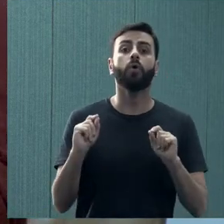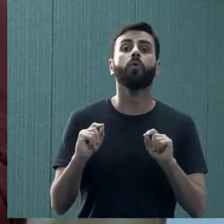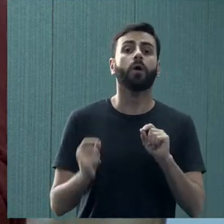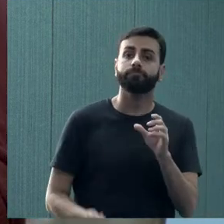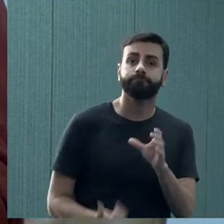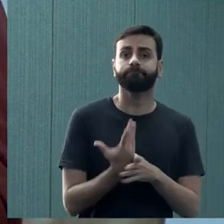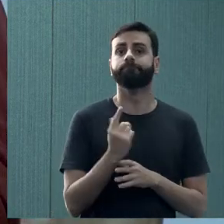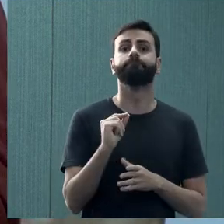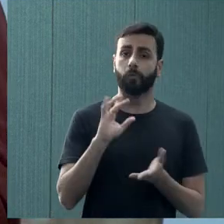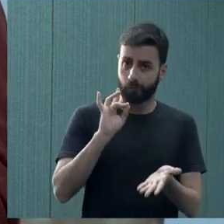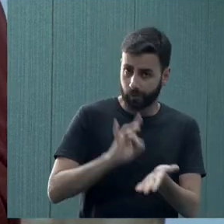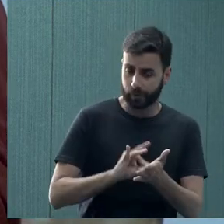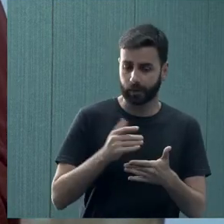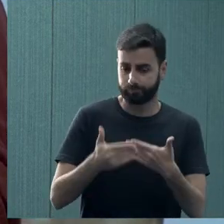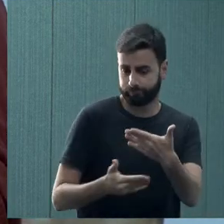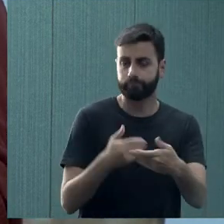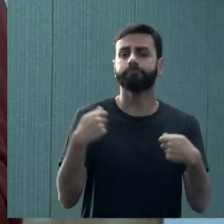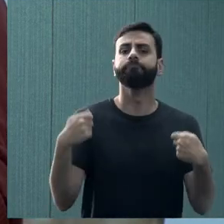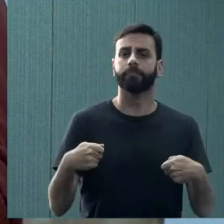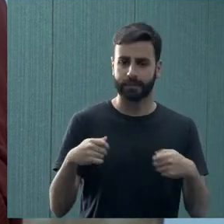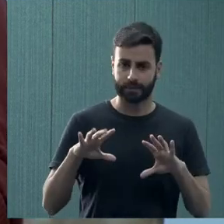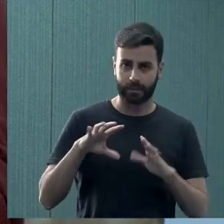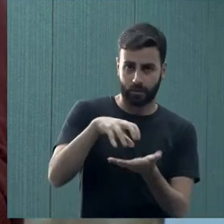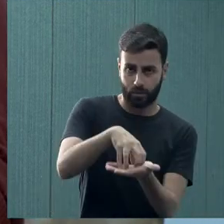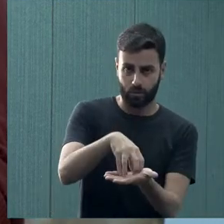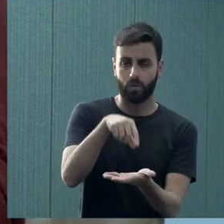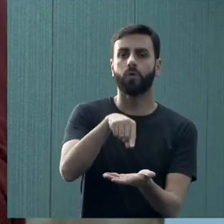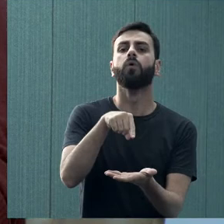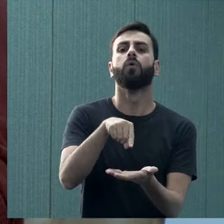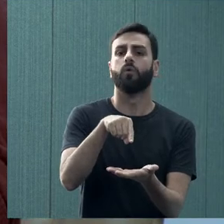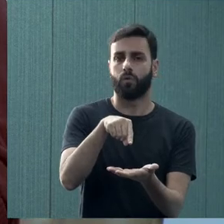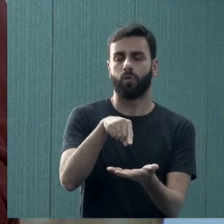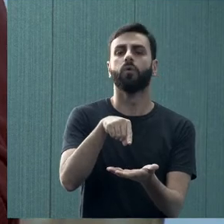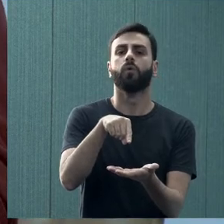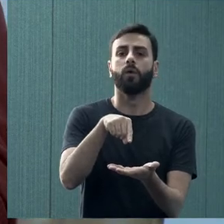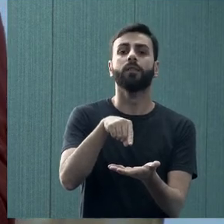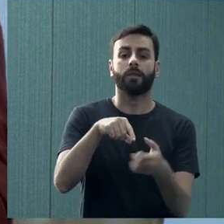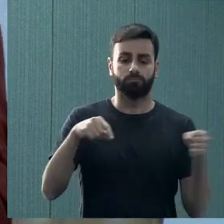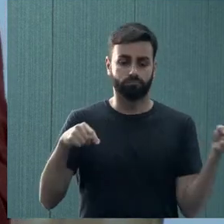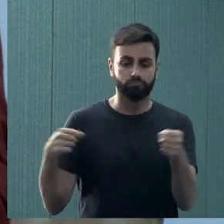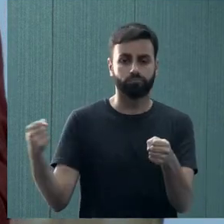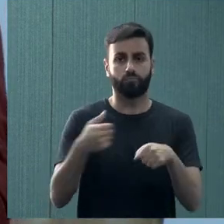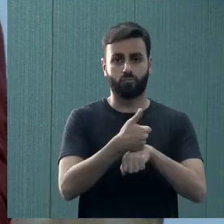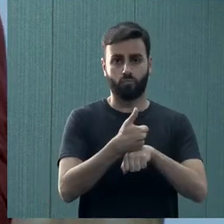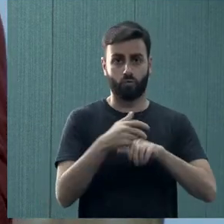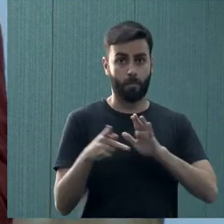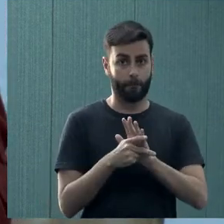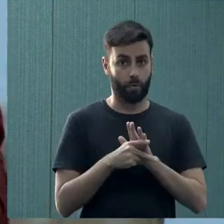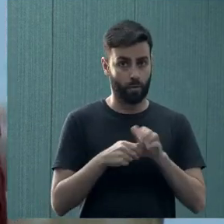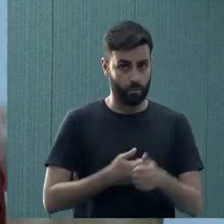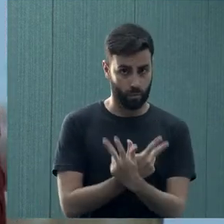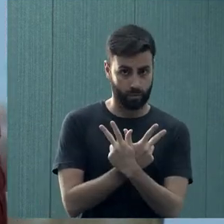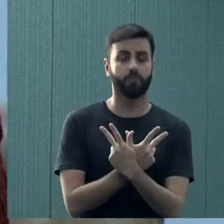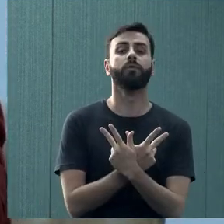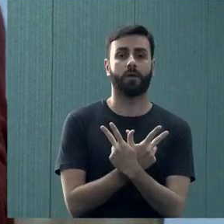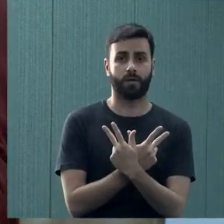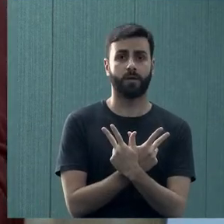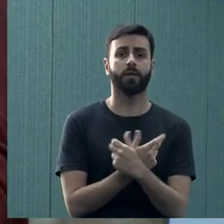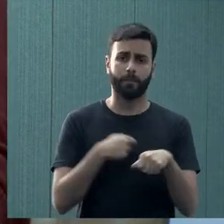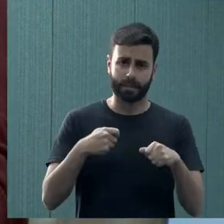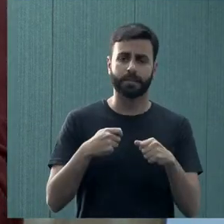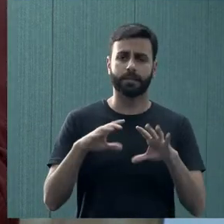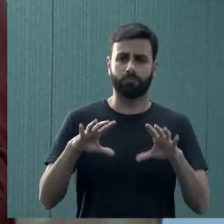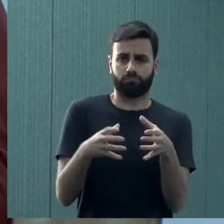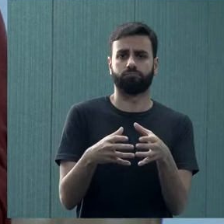unidade e, com certeza, vai ter que ser vinculado a profissionais da UFV, porque a gente precisa de um corpo